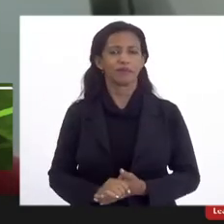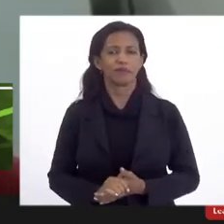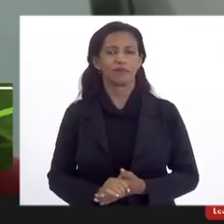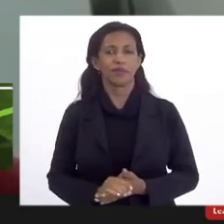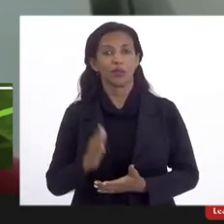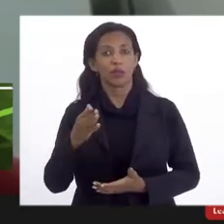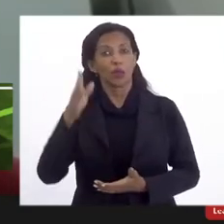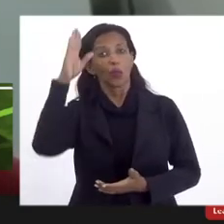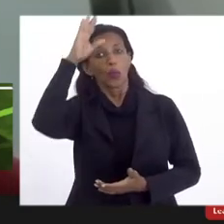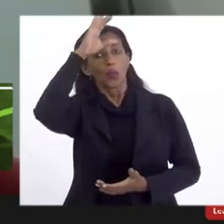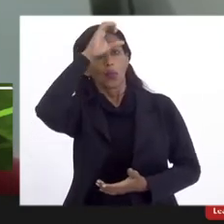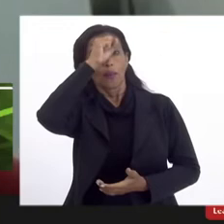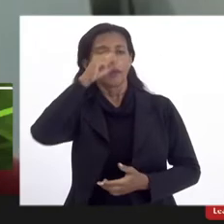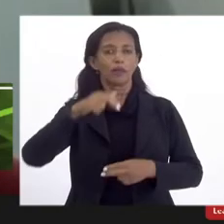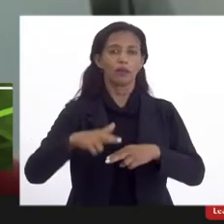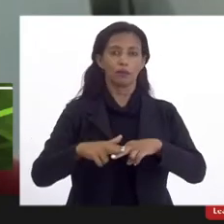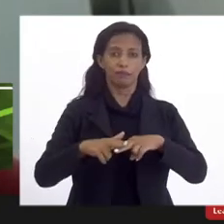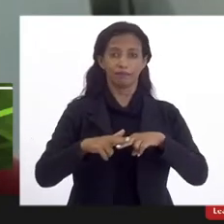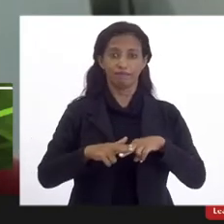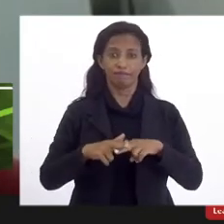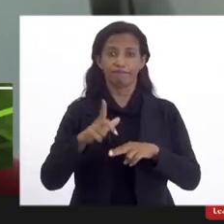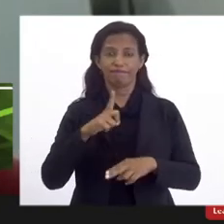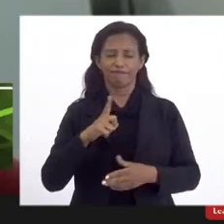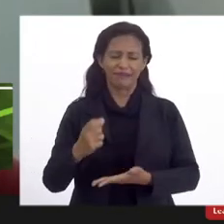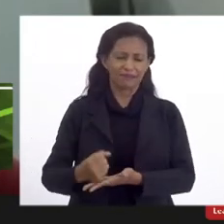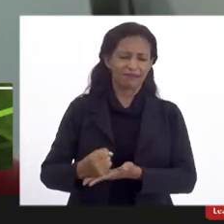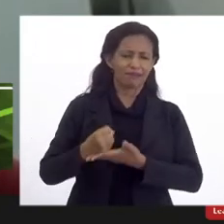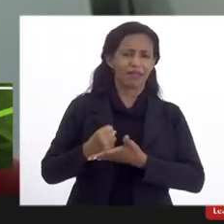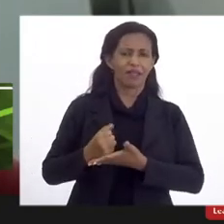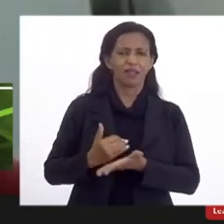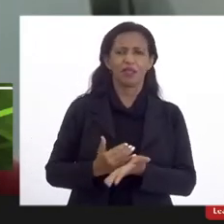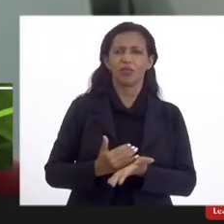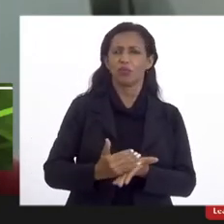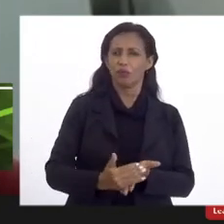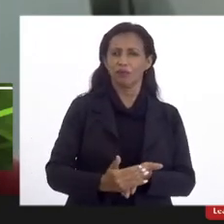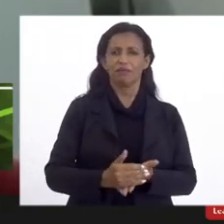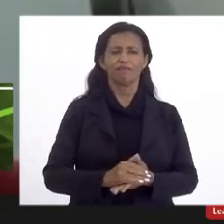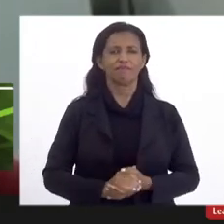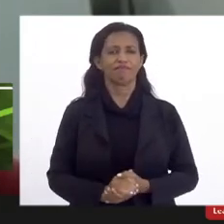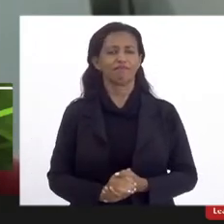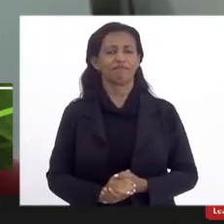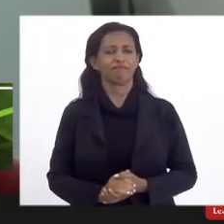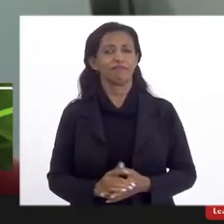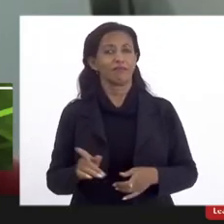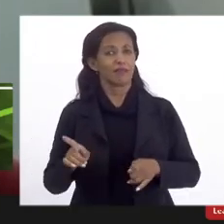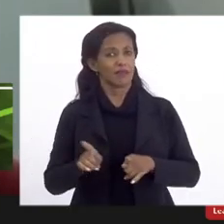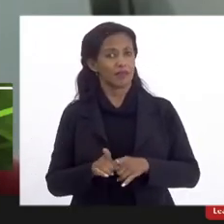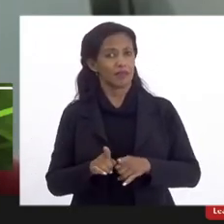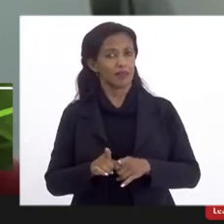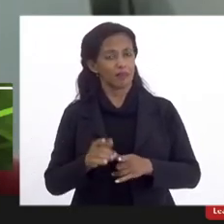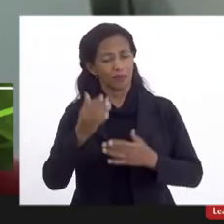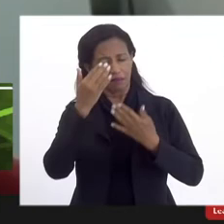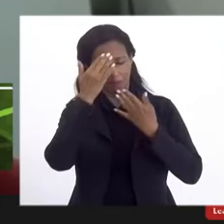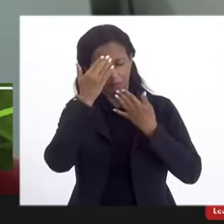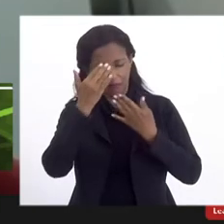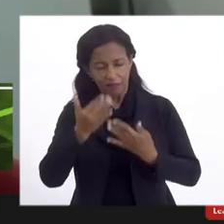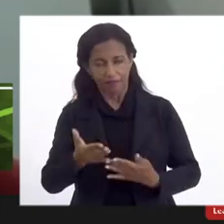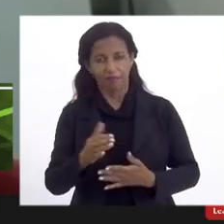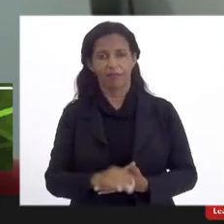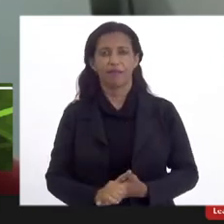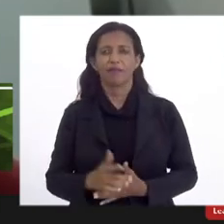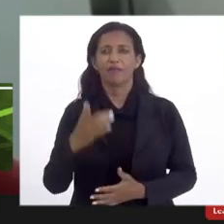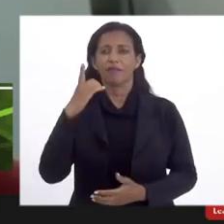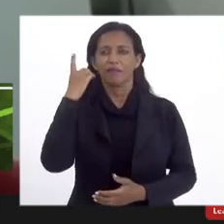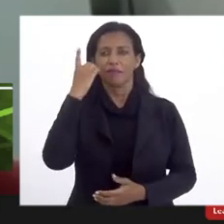compreendeu a nossa causa e tem nos apoiado desde o início. Também estendo agradecimento ao seu